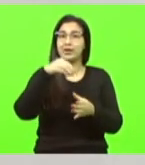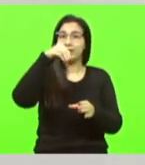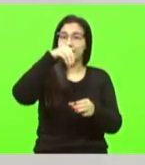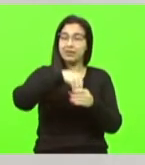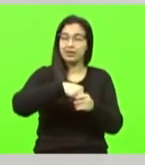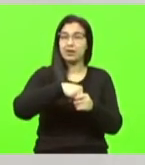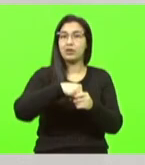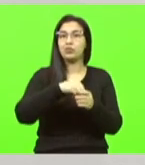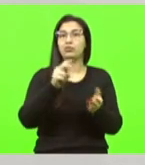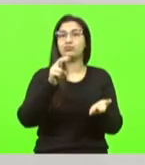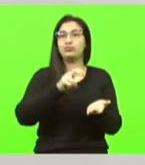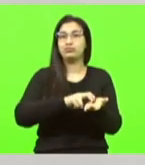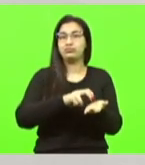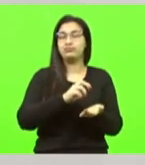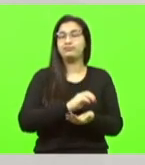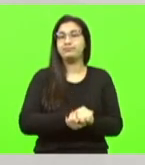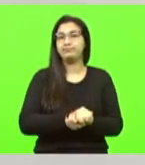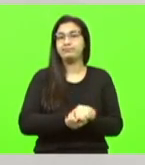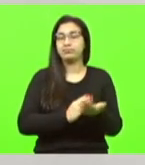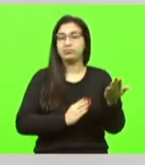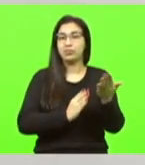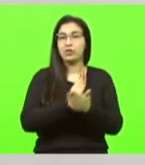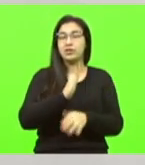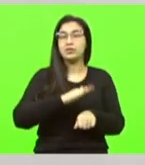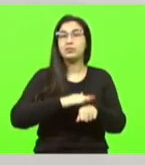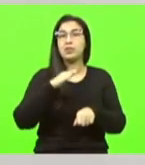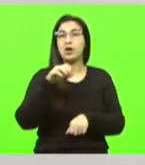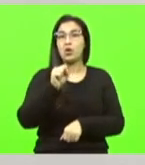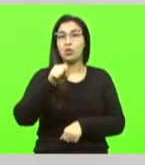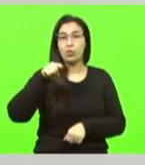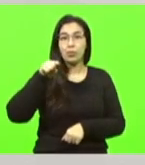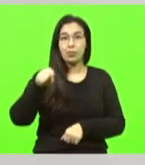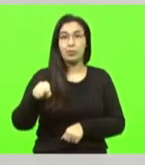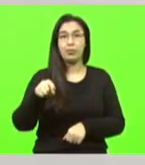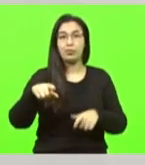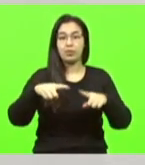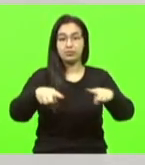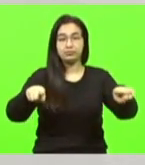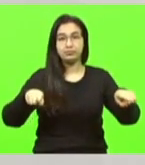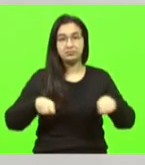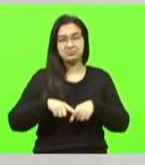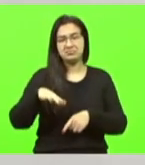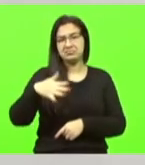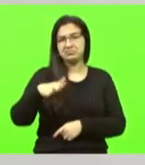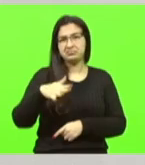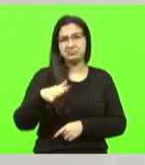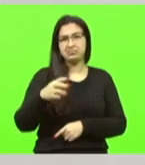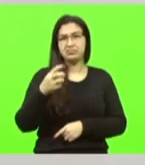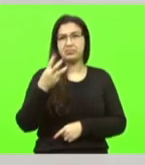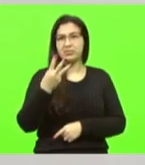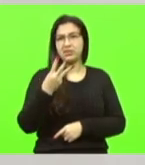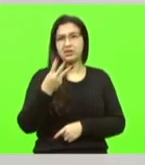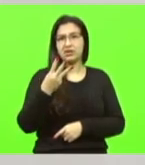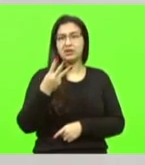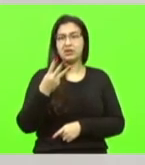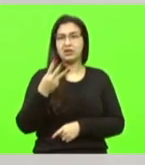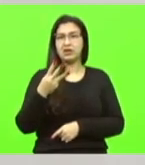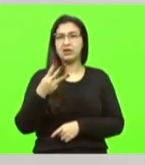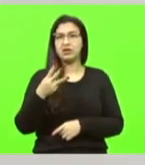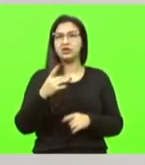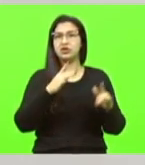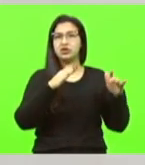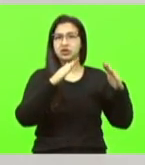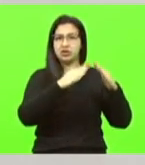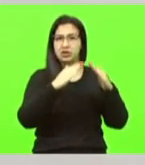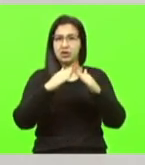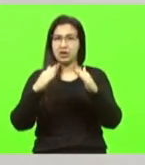em estudo e aprovação para mais de 8 mil lotes. Fazendo uma média de 3 unidades por lote, logo teremos 24 novas